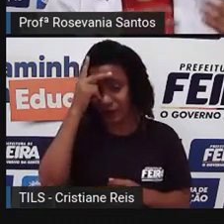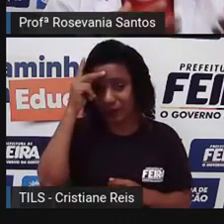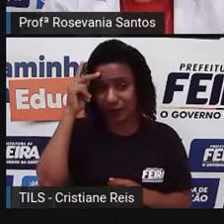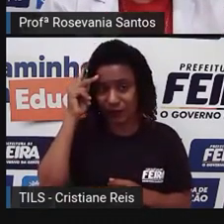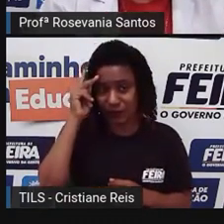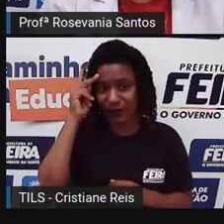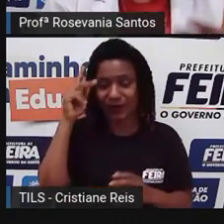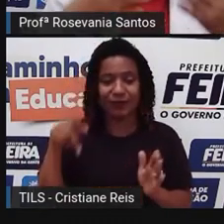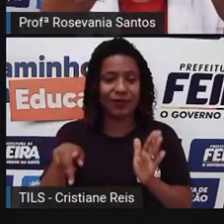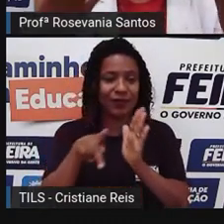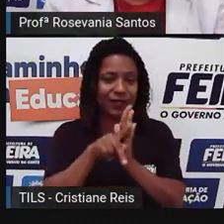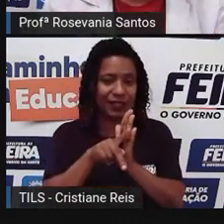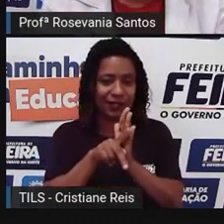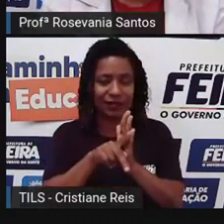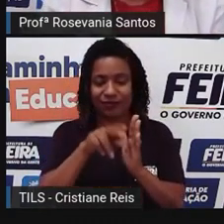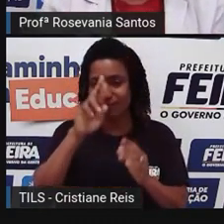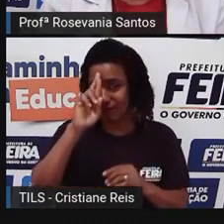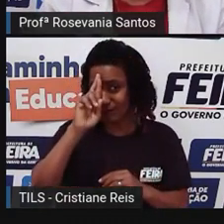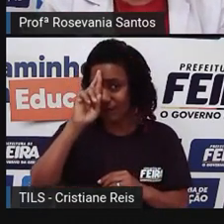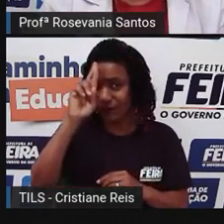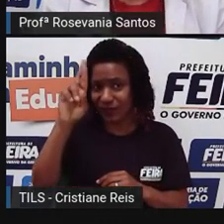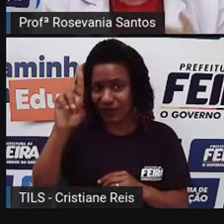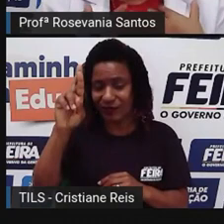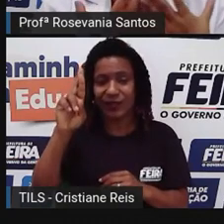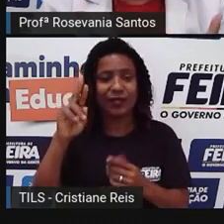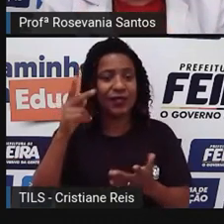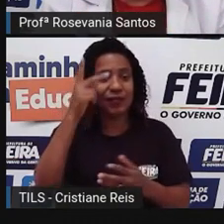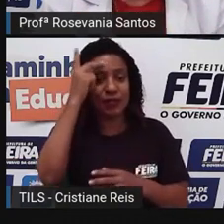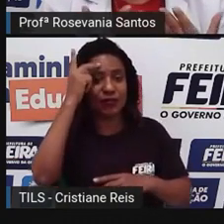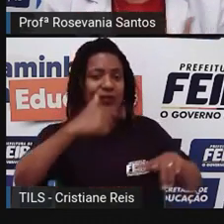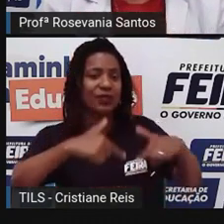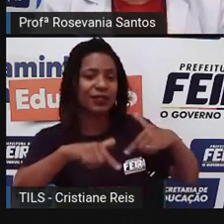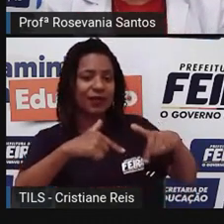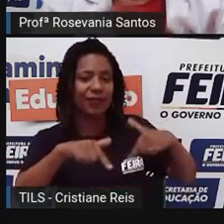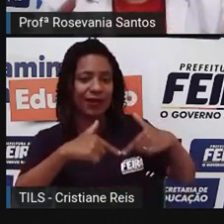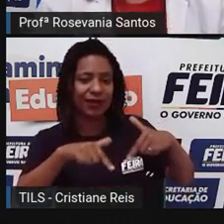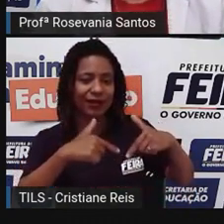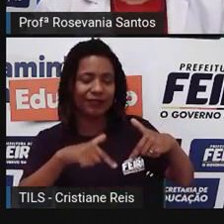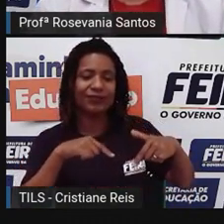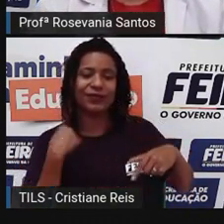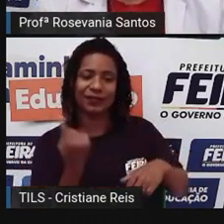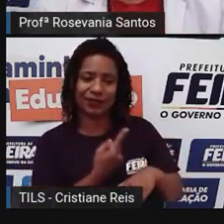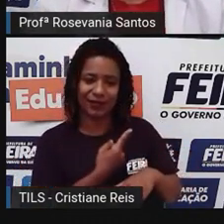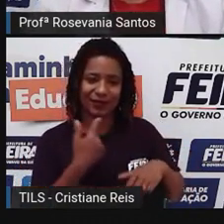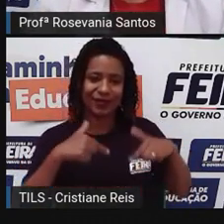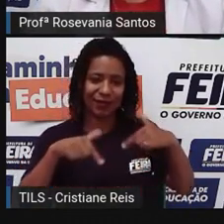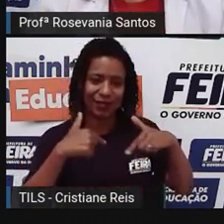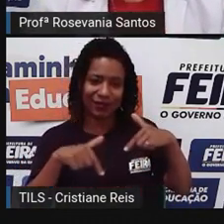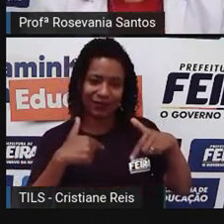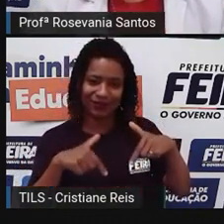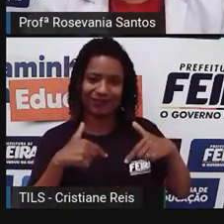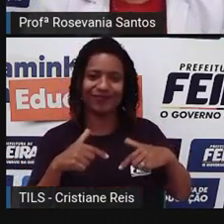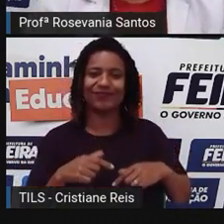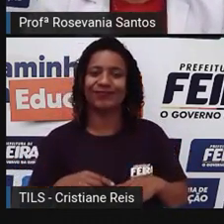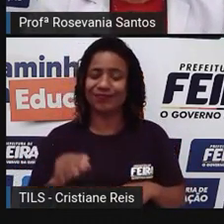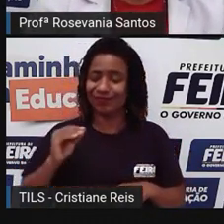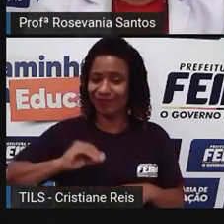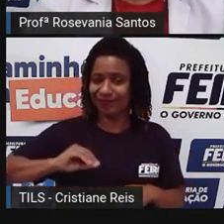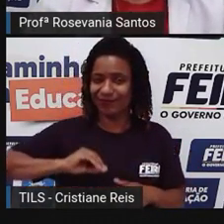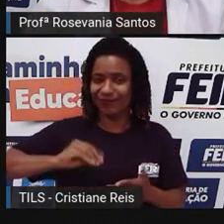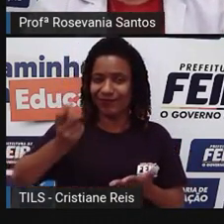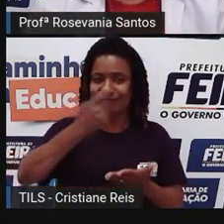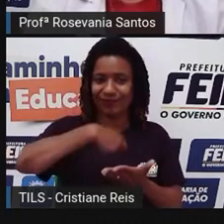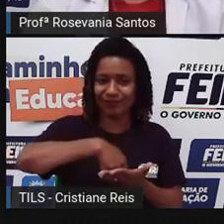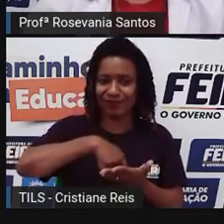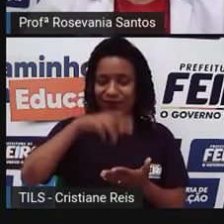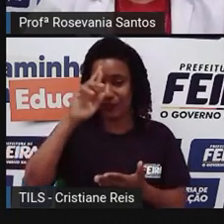pessoas que vendem esse trabalho para eles, no caso a mão de obra, somos nós os trabalhadores, né? É tipo patrão